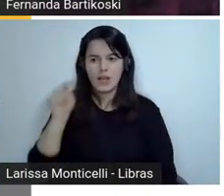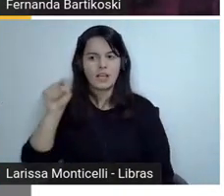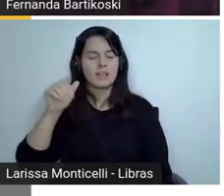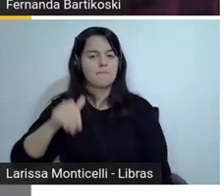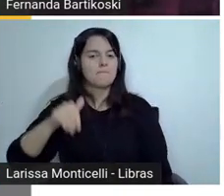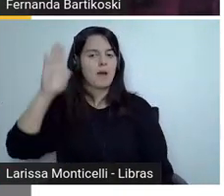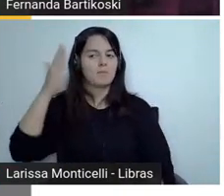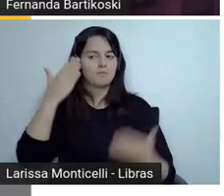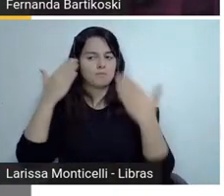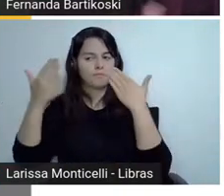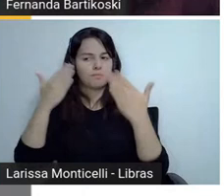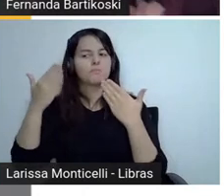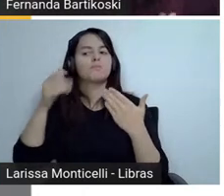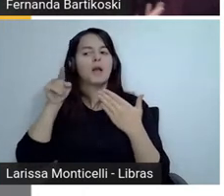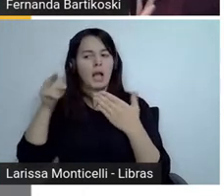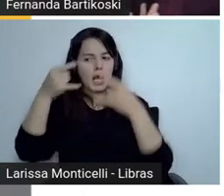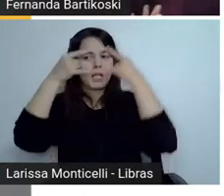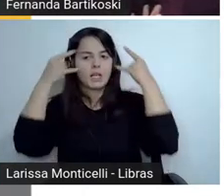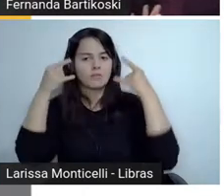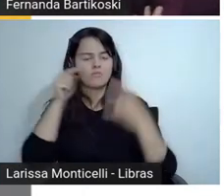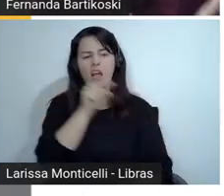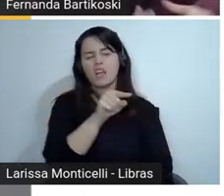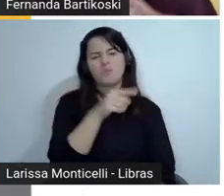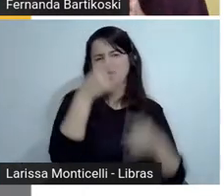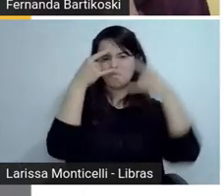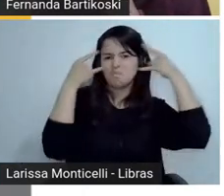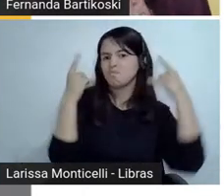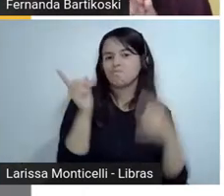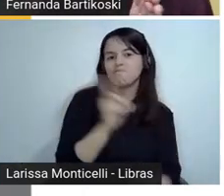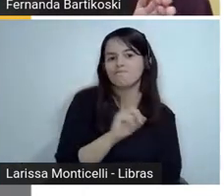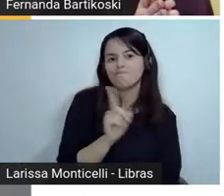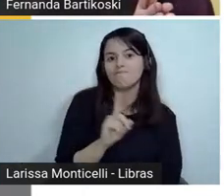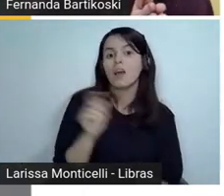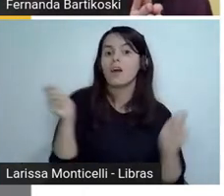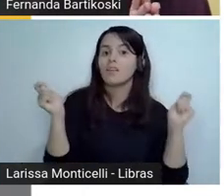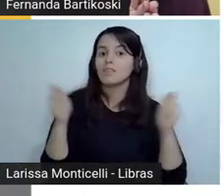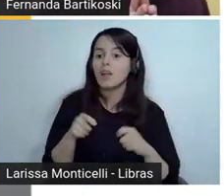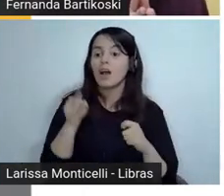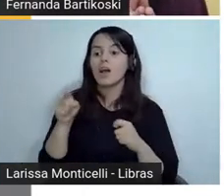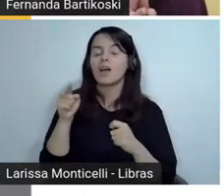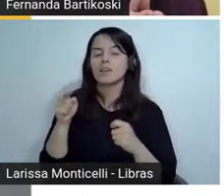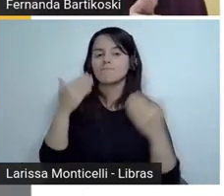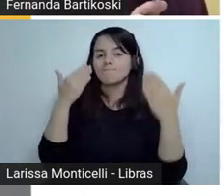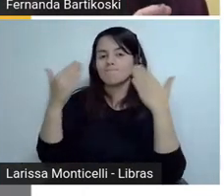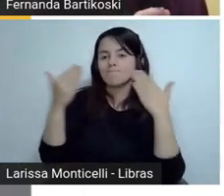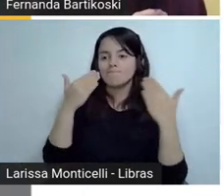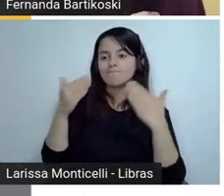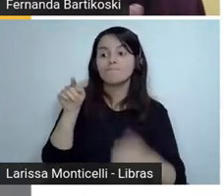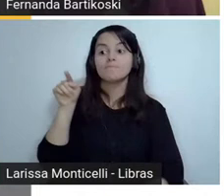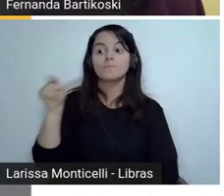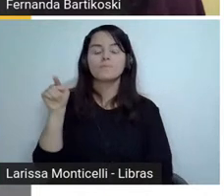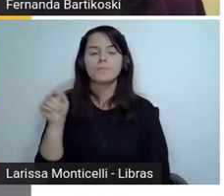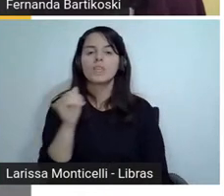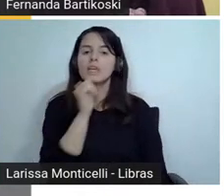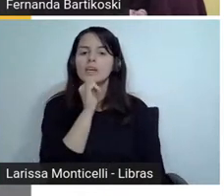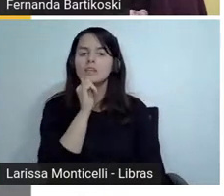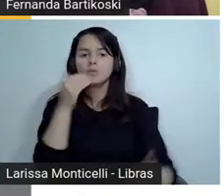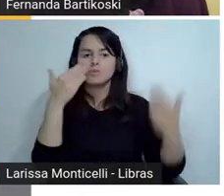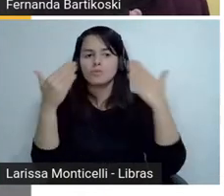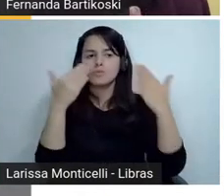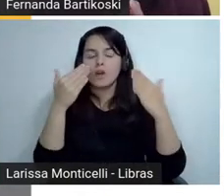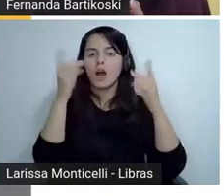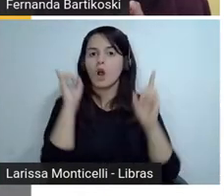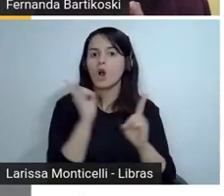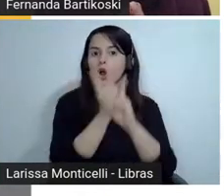o desfecho da história e para pensar sobre isso então você afirmou sua hipótese sobre quem era o ladrão e o motivo pelo